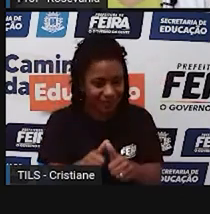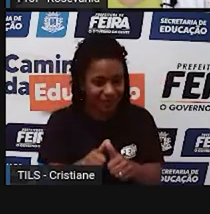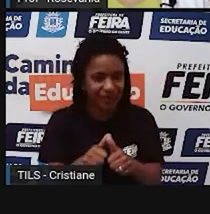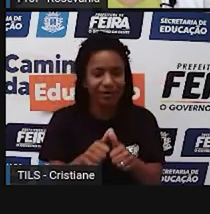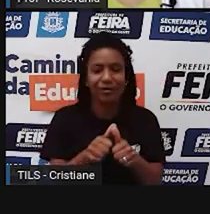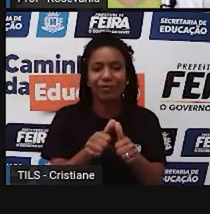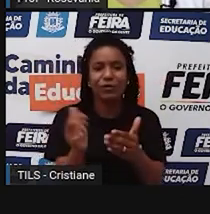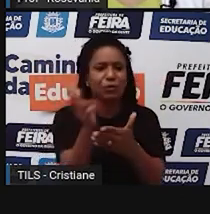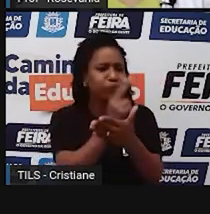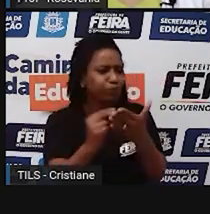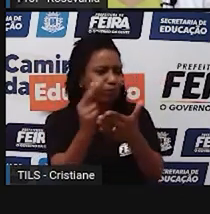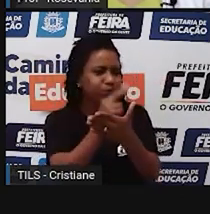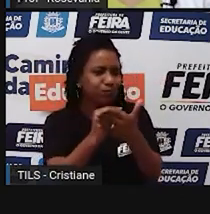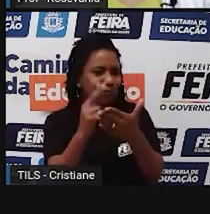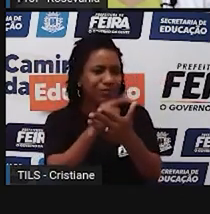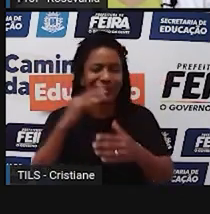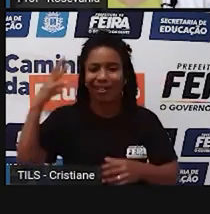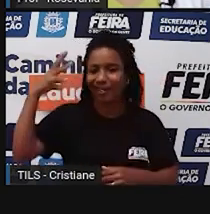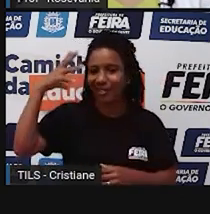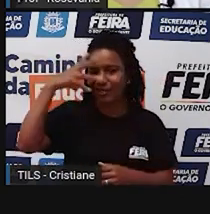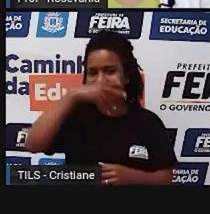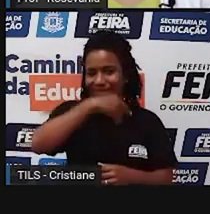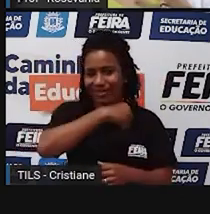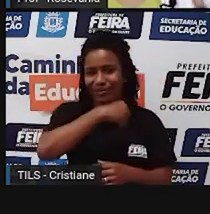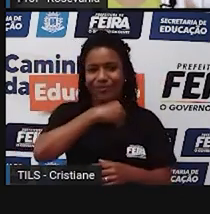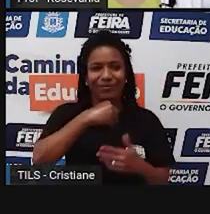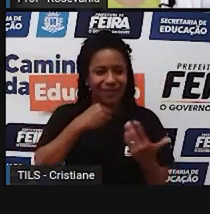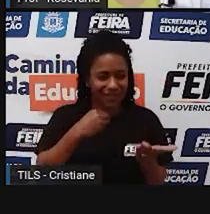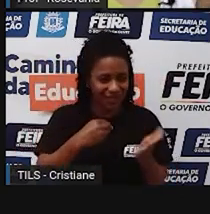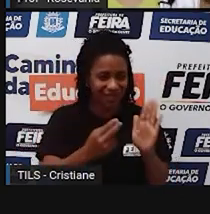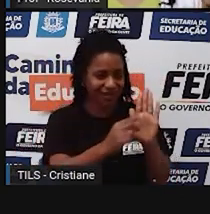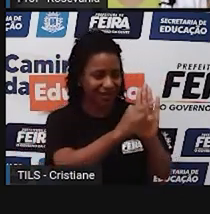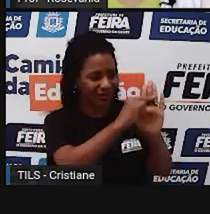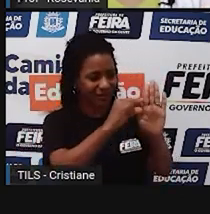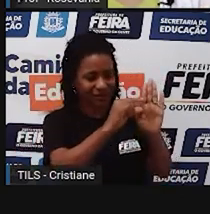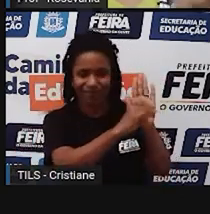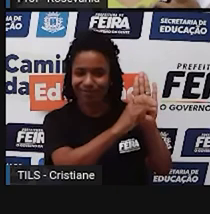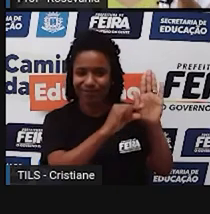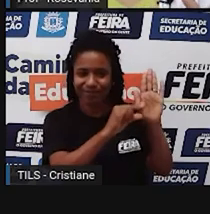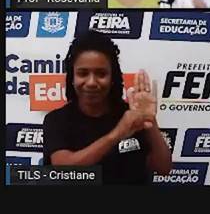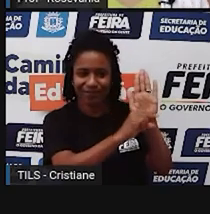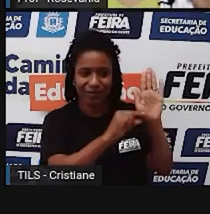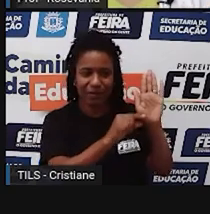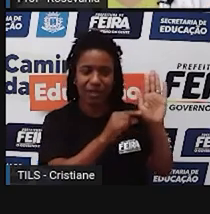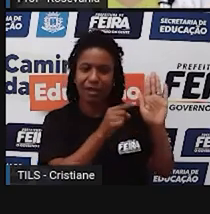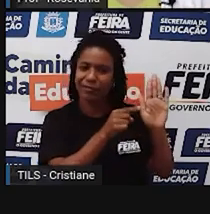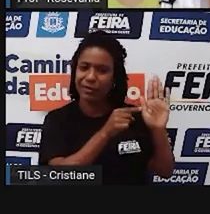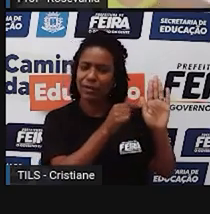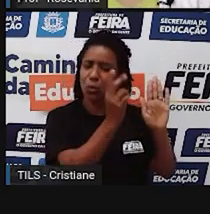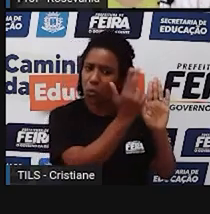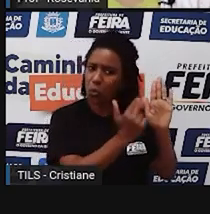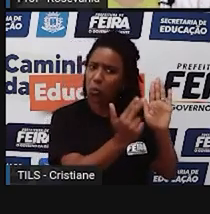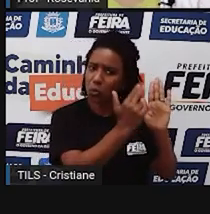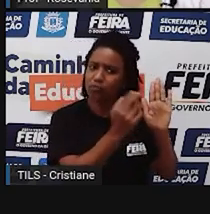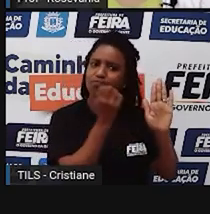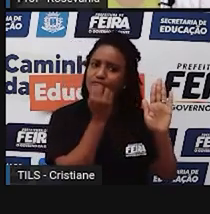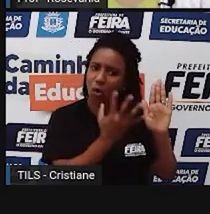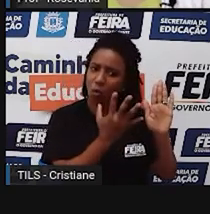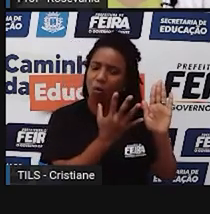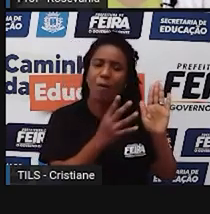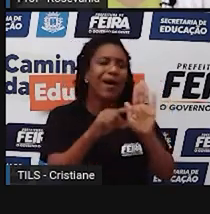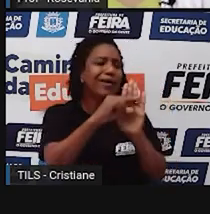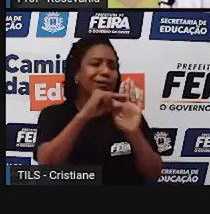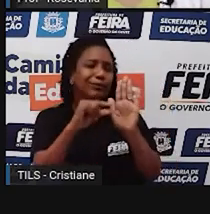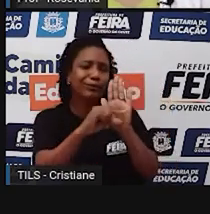o mapa todo bonitinho, aí fica com preguiça de pintar a legenda, não pinta a legenda, e o professor, ele vai lá e caneta seu mapa, né?